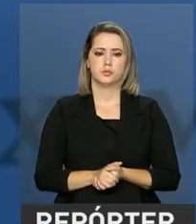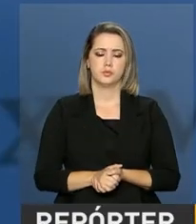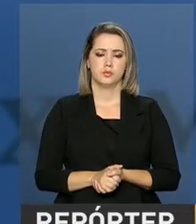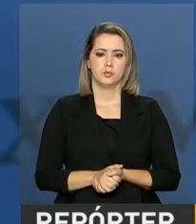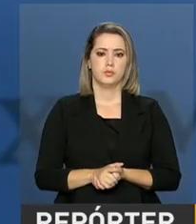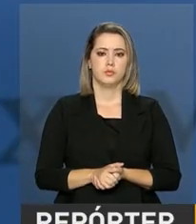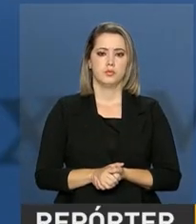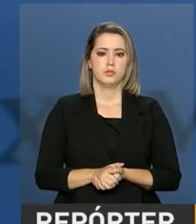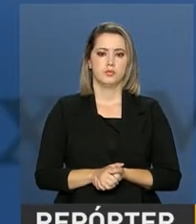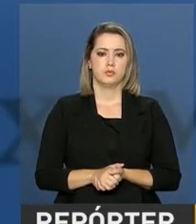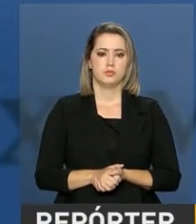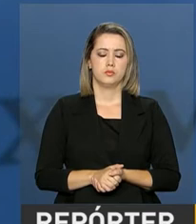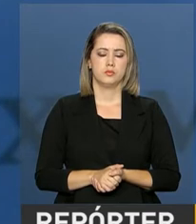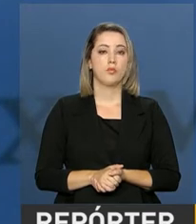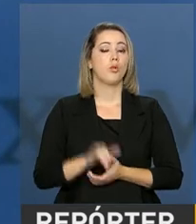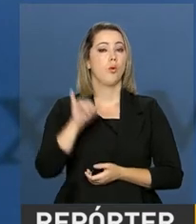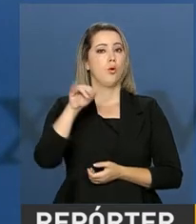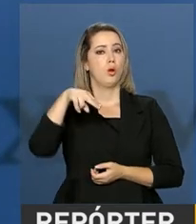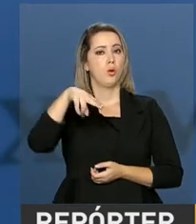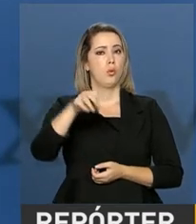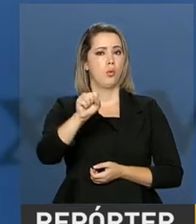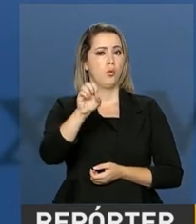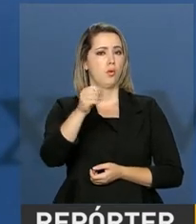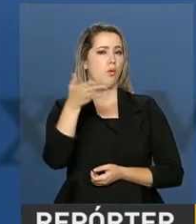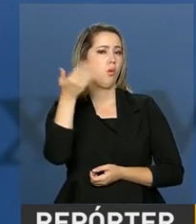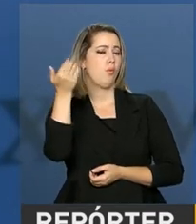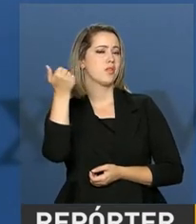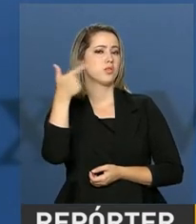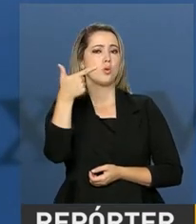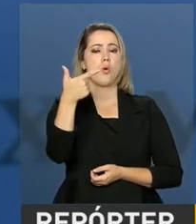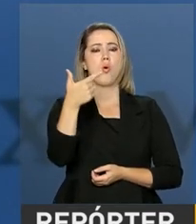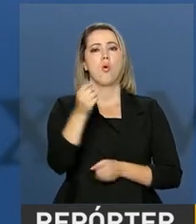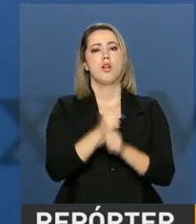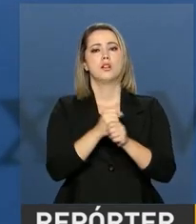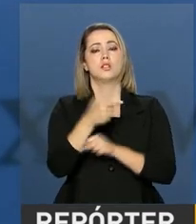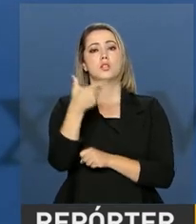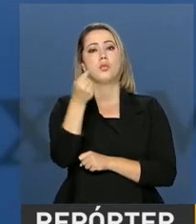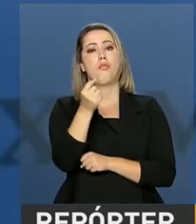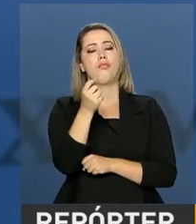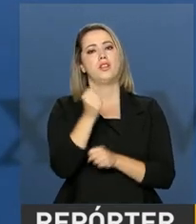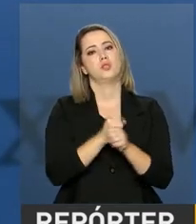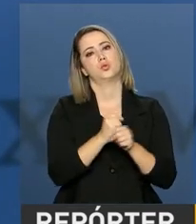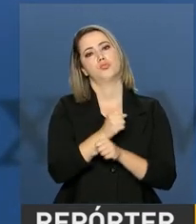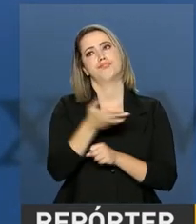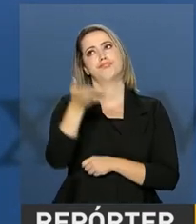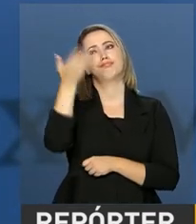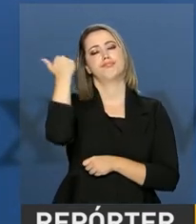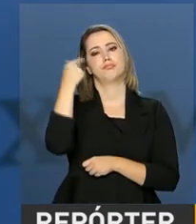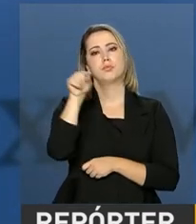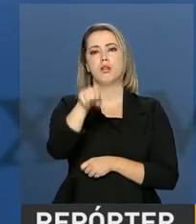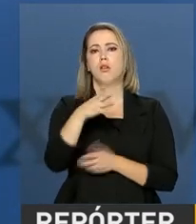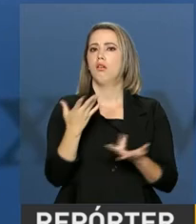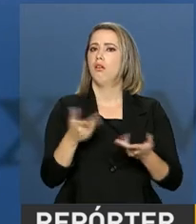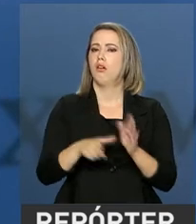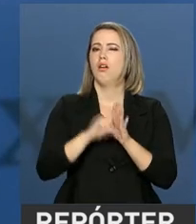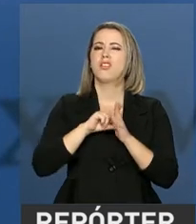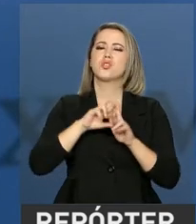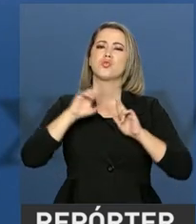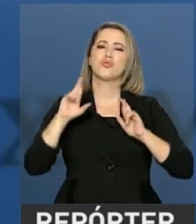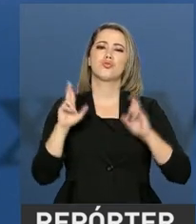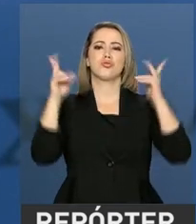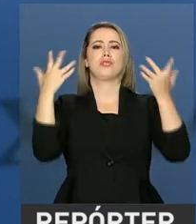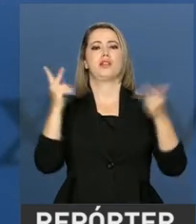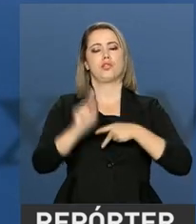foi montada, começou lá na década de 20, foi avançando e tal, numa época que as condições demográficas eram completamente